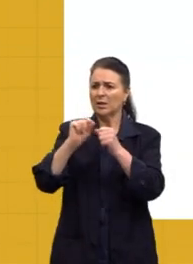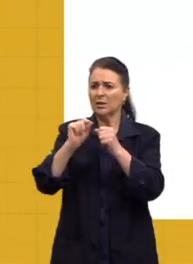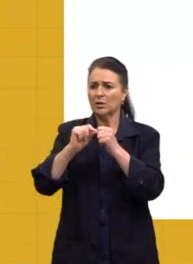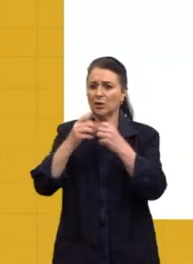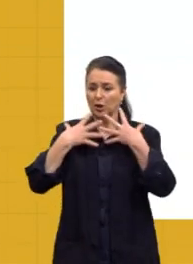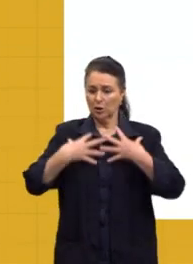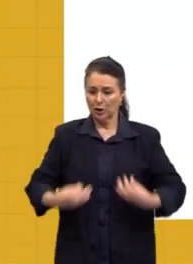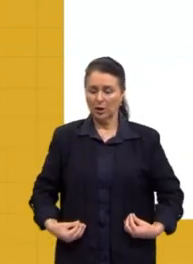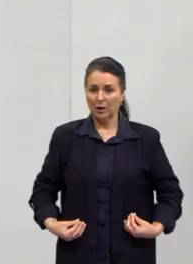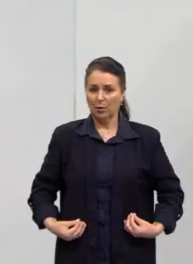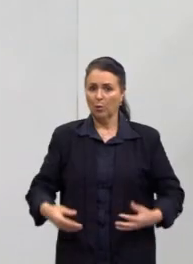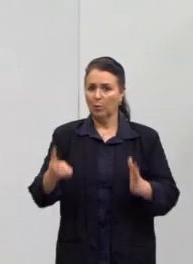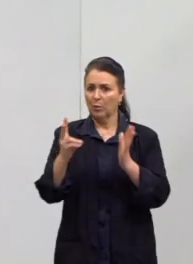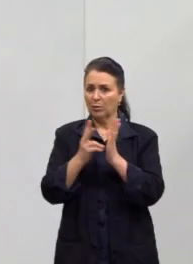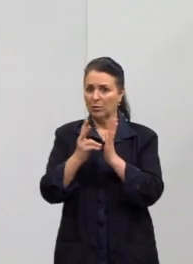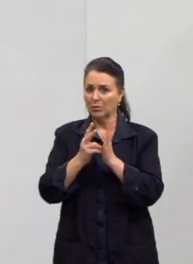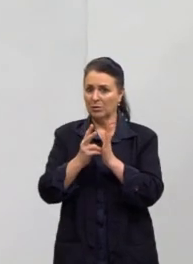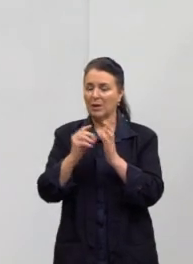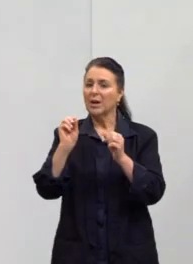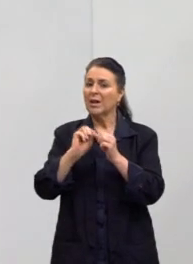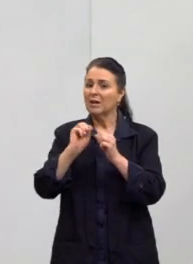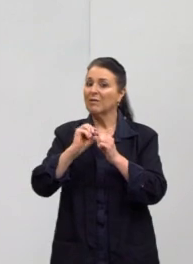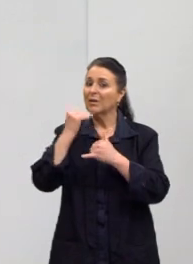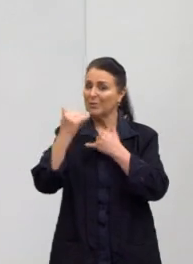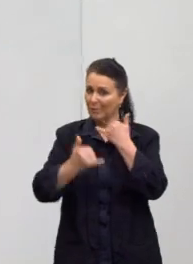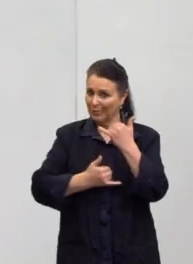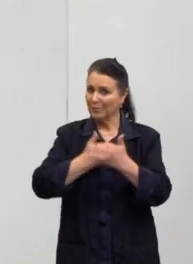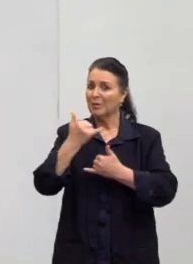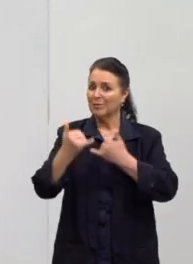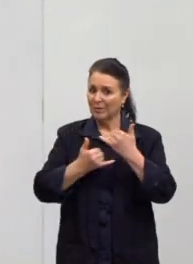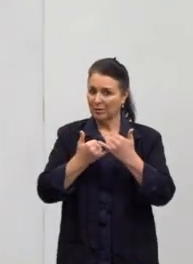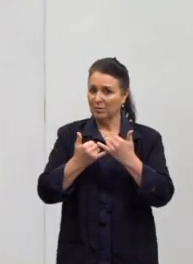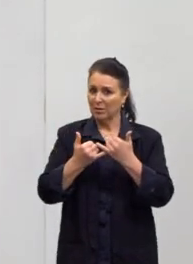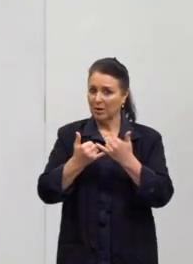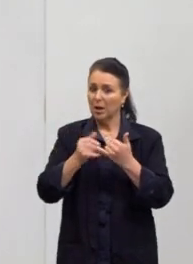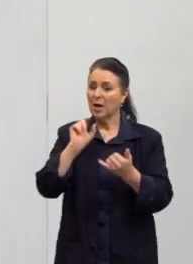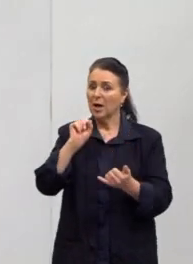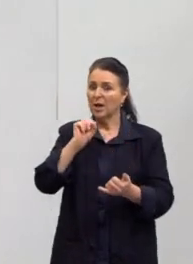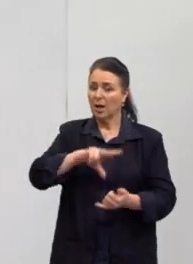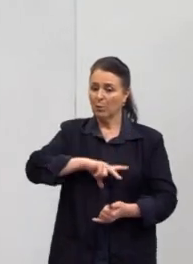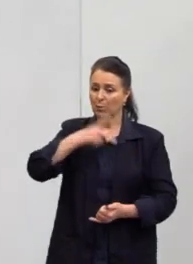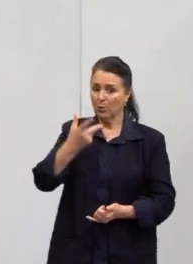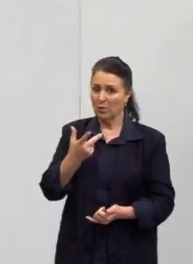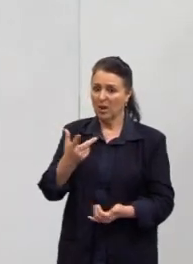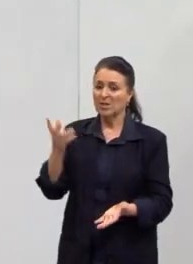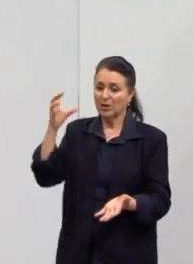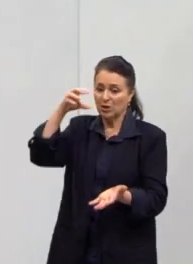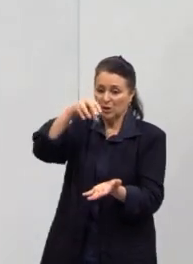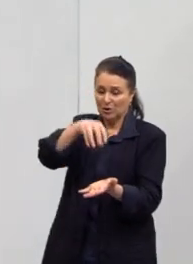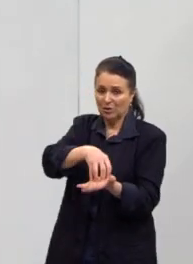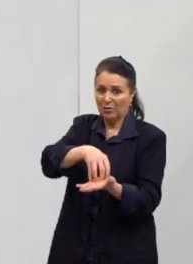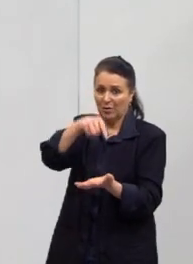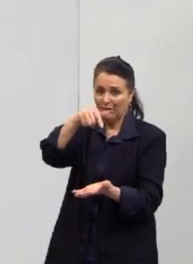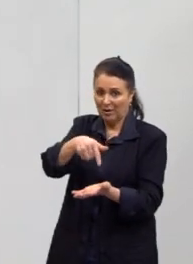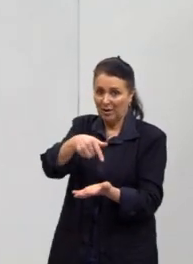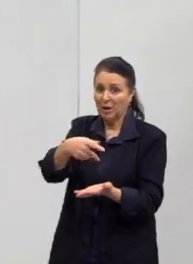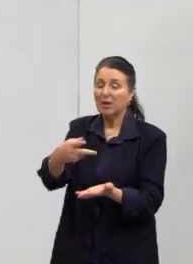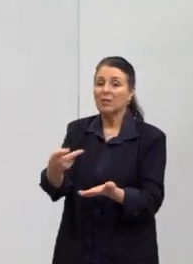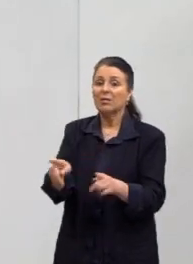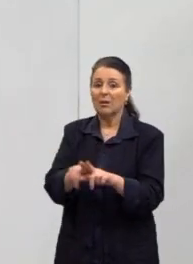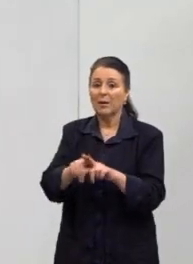de palavras que ele faz para mostrar do erro de português, ou seja, dos nossos colonizadores com a língua portuguesa. Então, essa visão